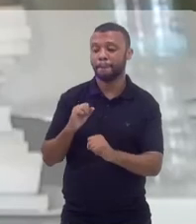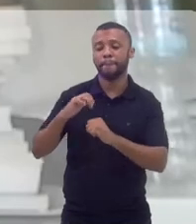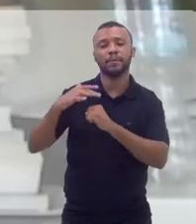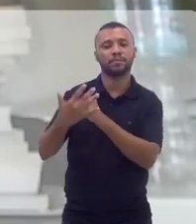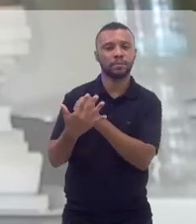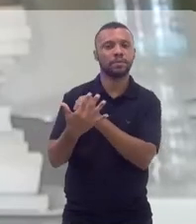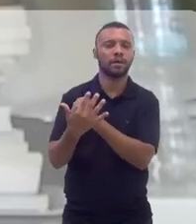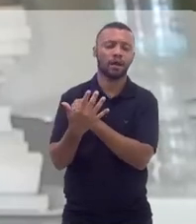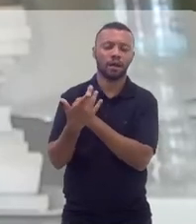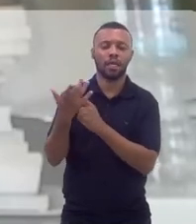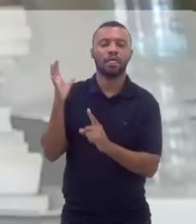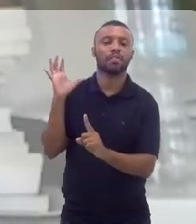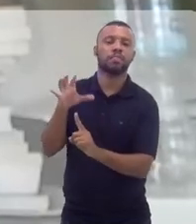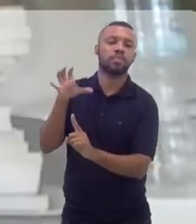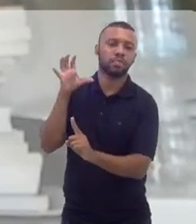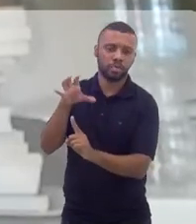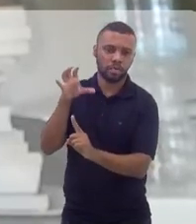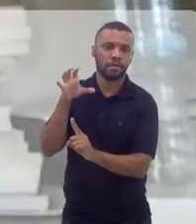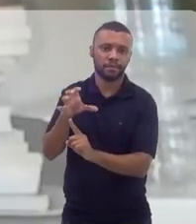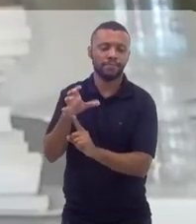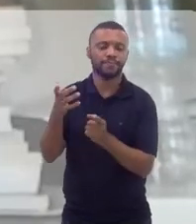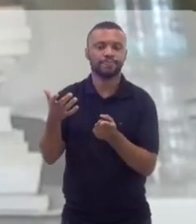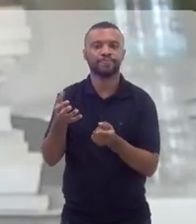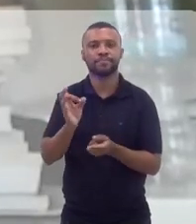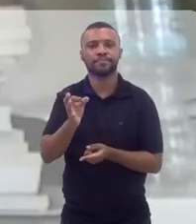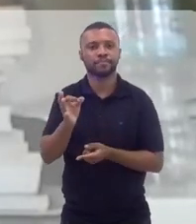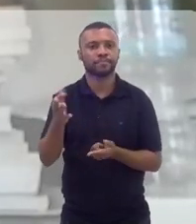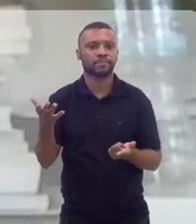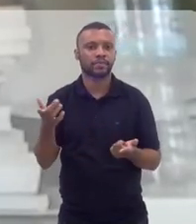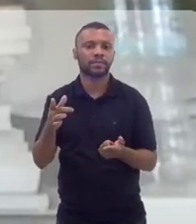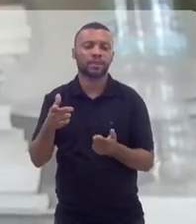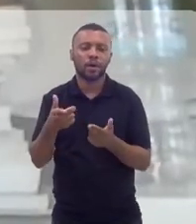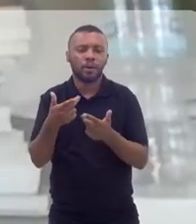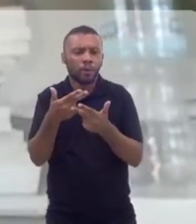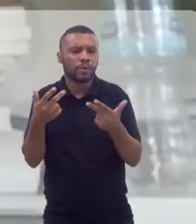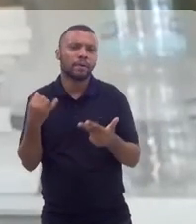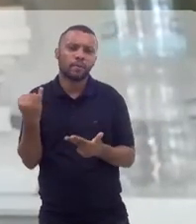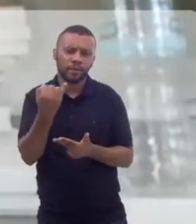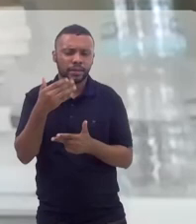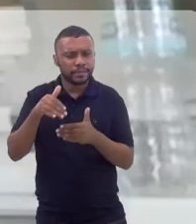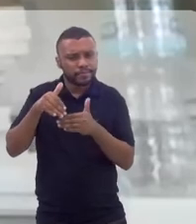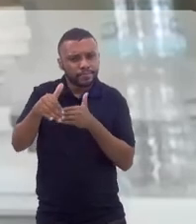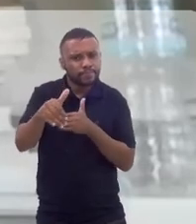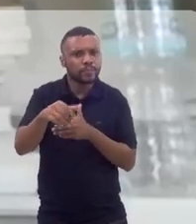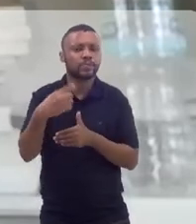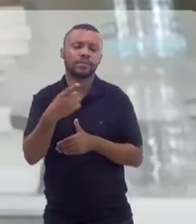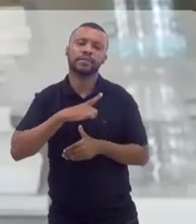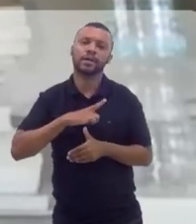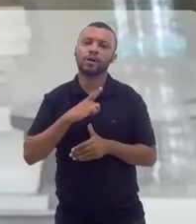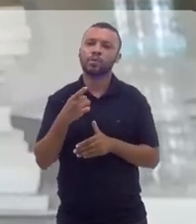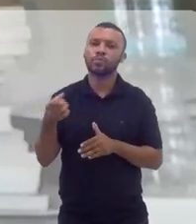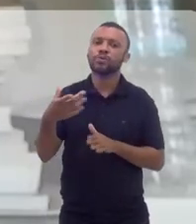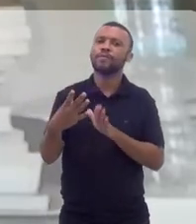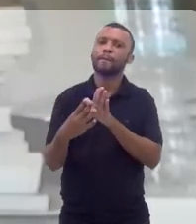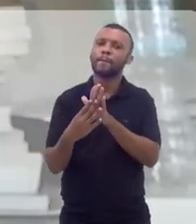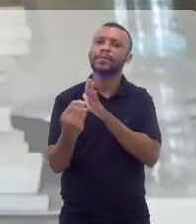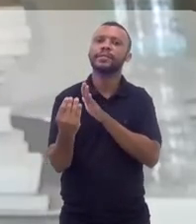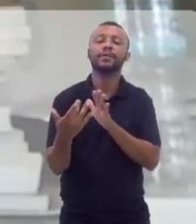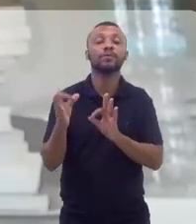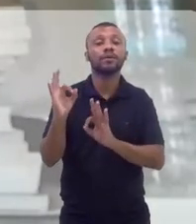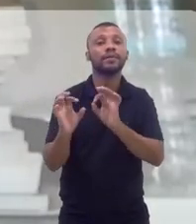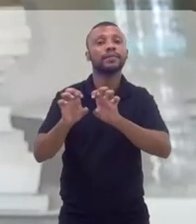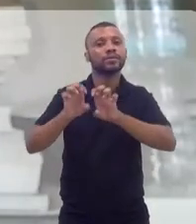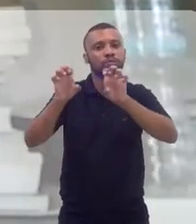pandemia provocou isso. E é uma provocação importante. Então, já já a gente vai ver uma nova formatação da